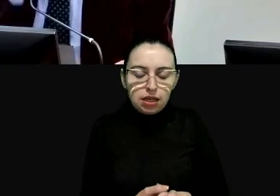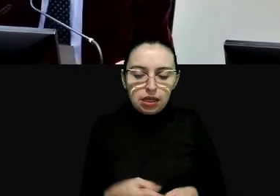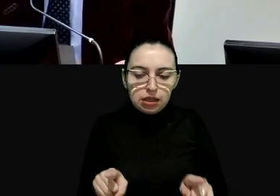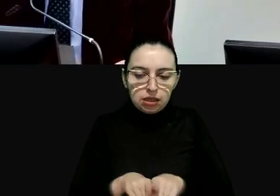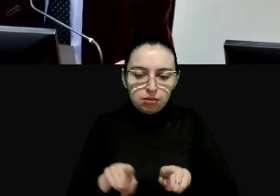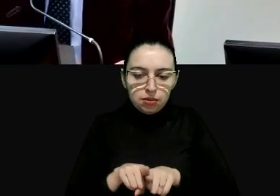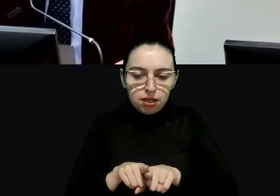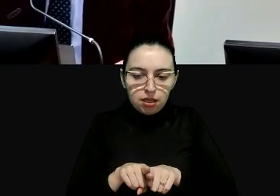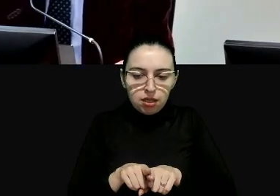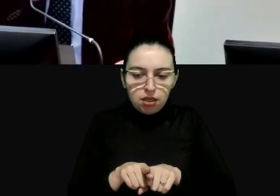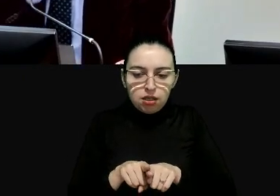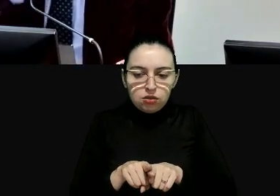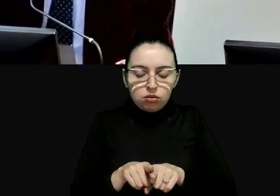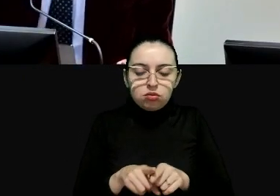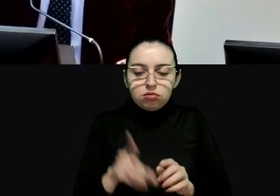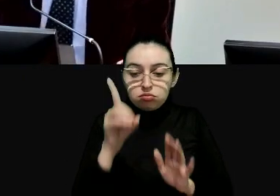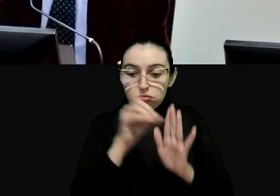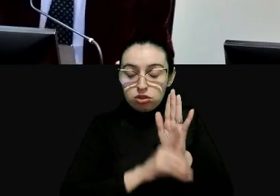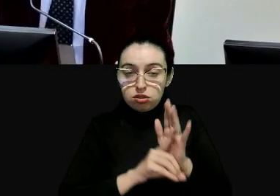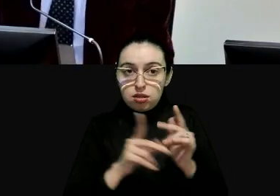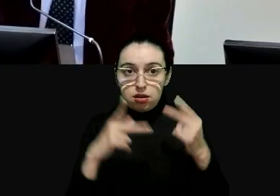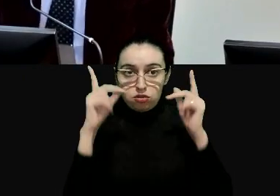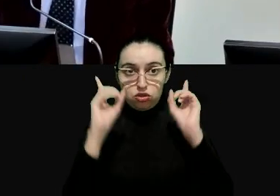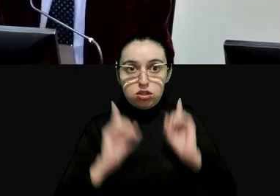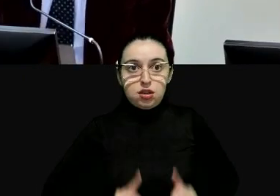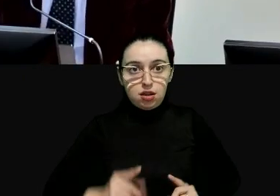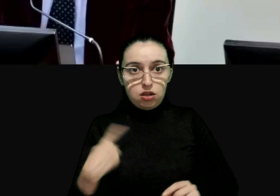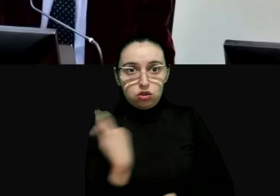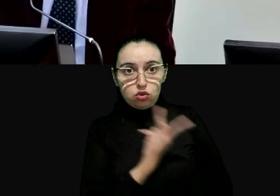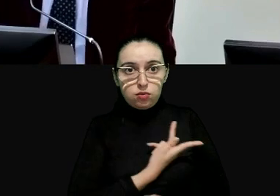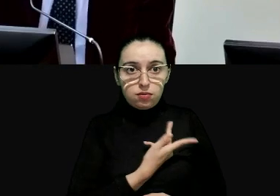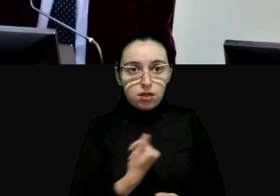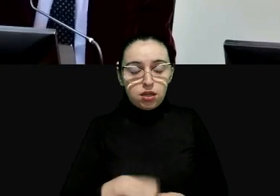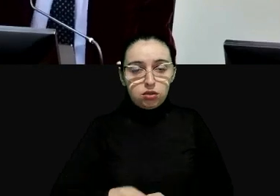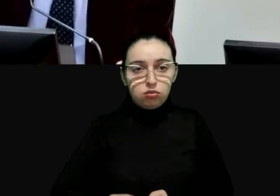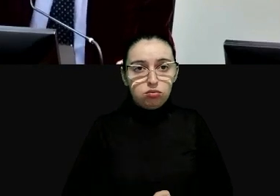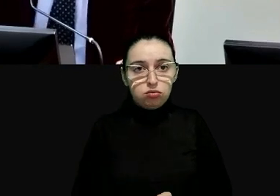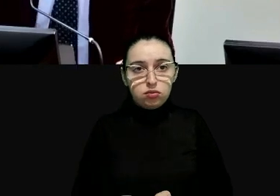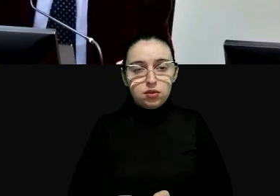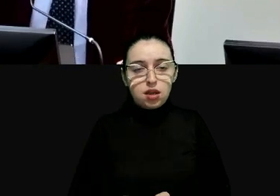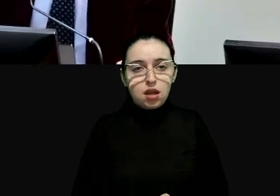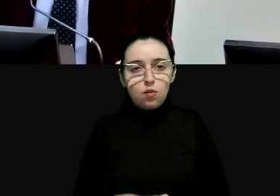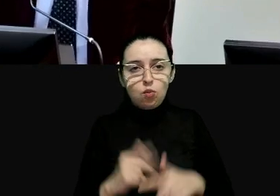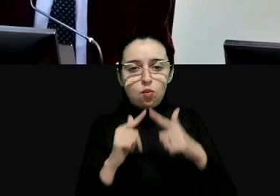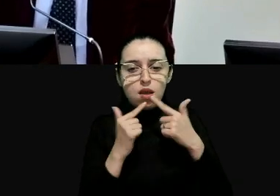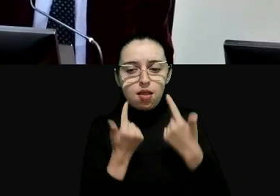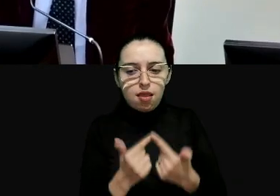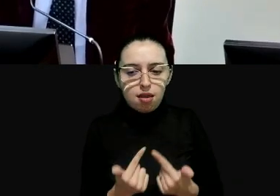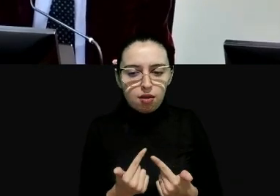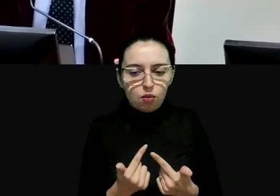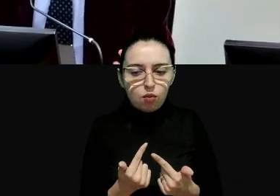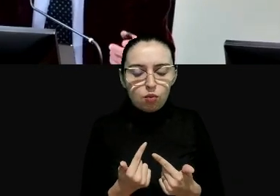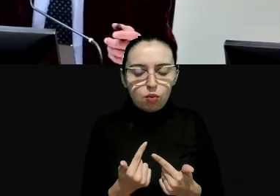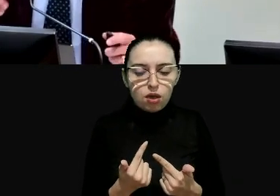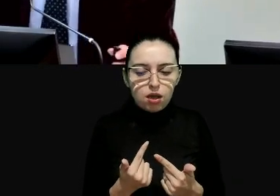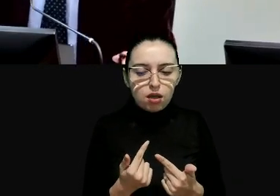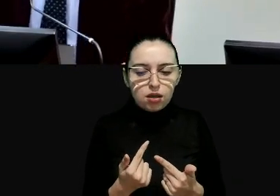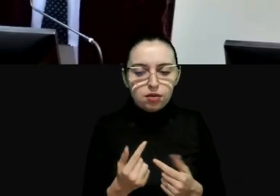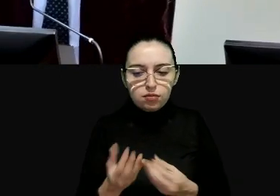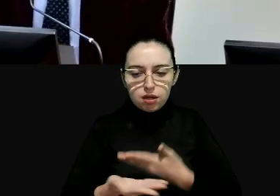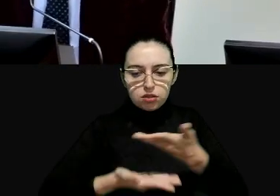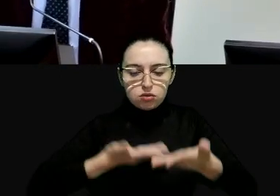que os direitos humanos são um linguagem para